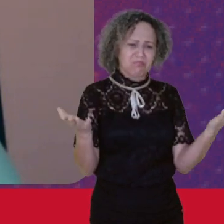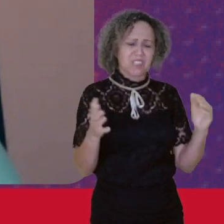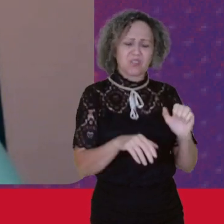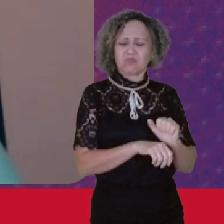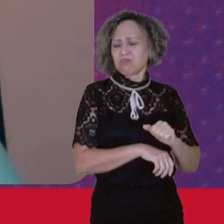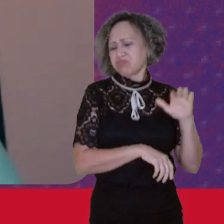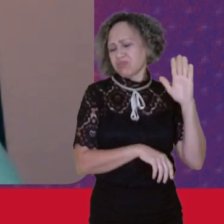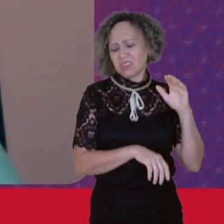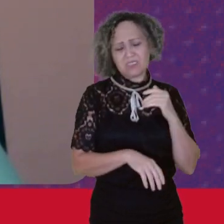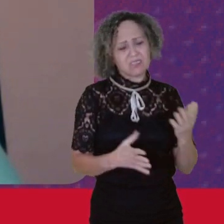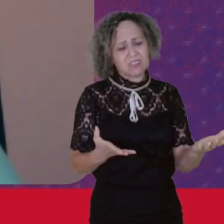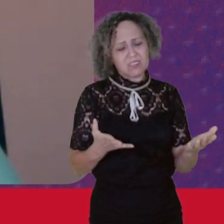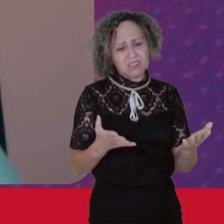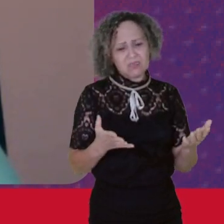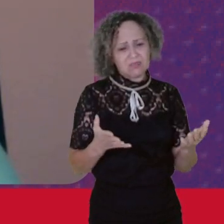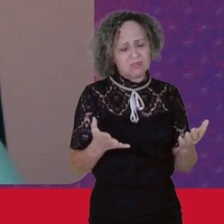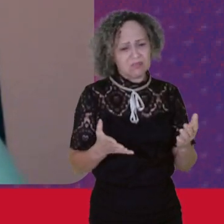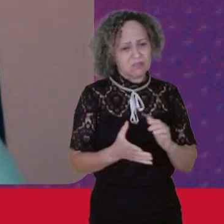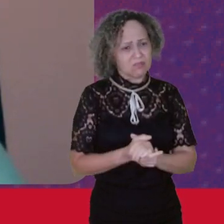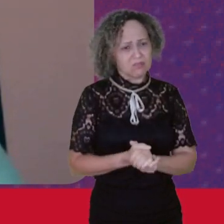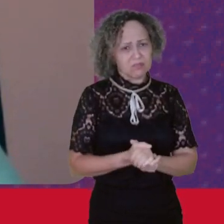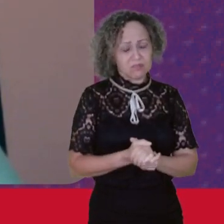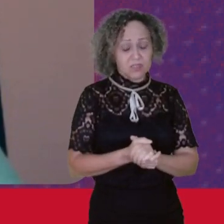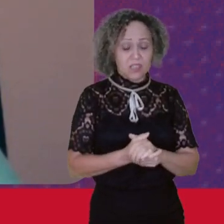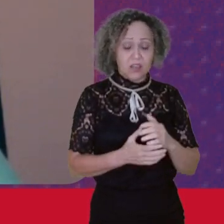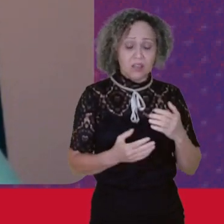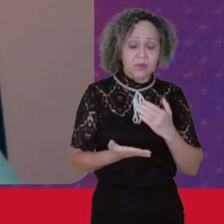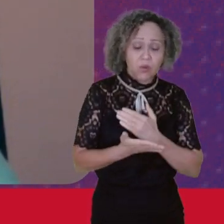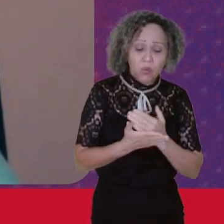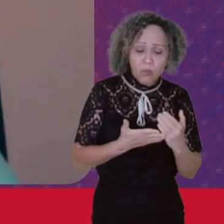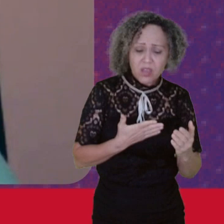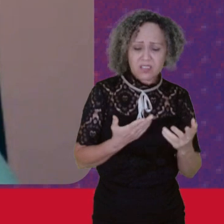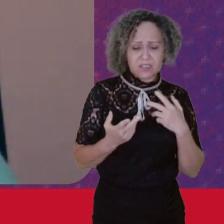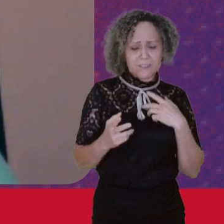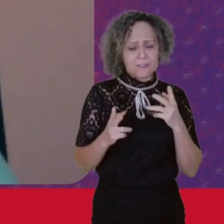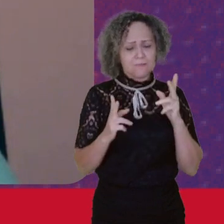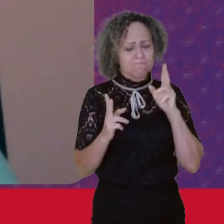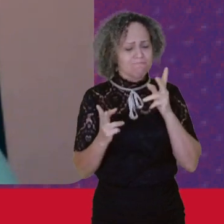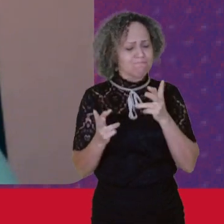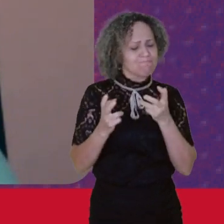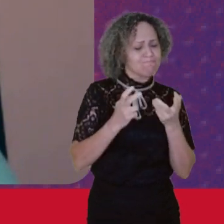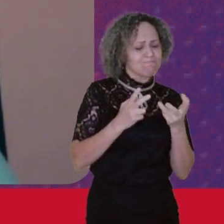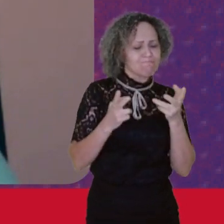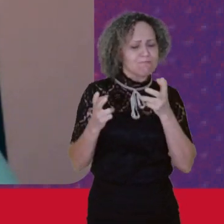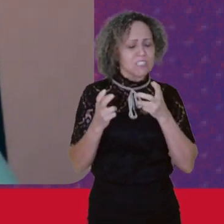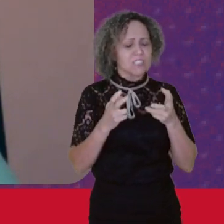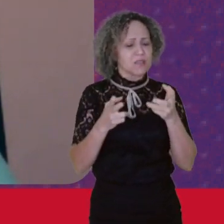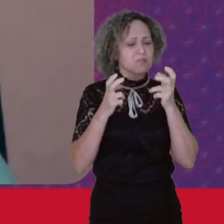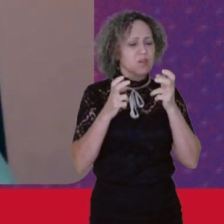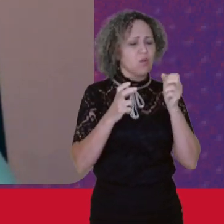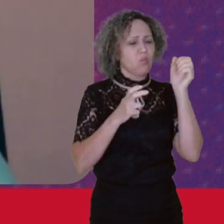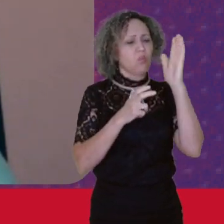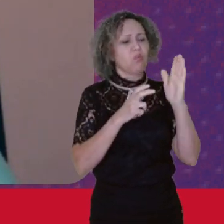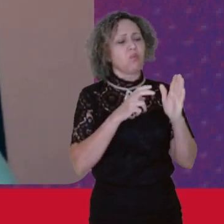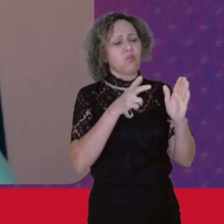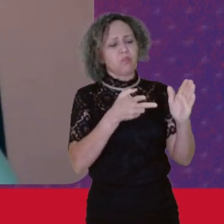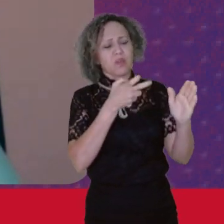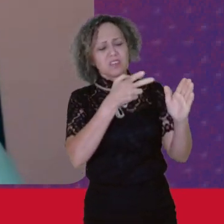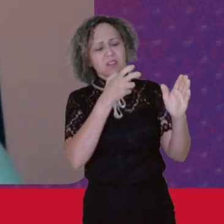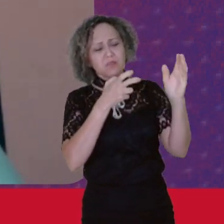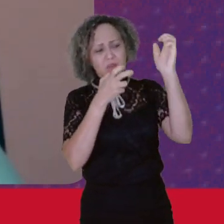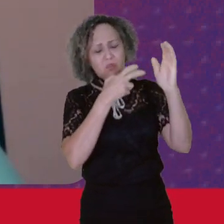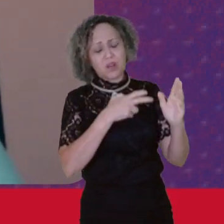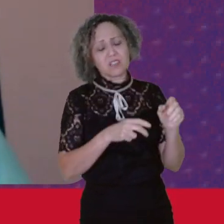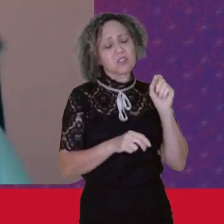Precisa também Começar a ler O Brasil Para além Das estatísticas De empregados Desempregados O quanto que também A gente